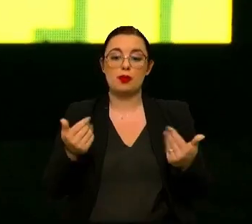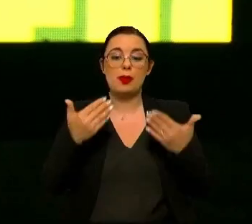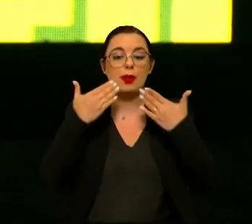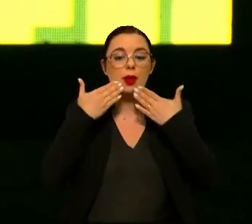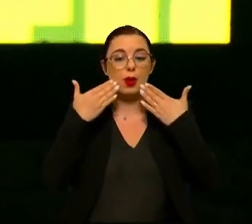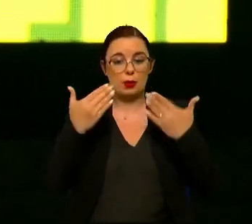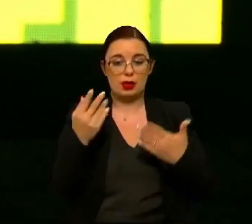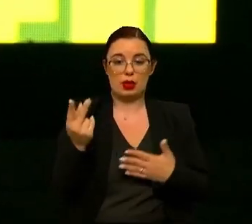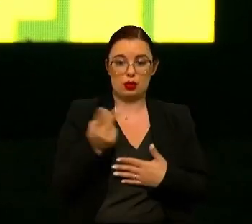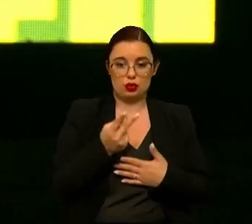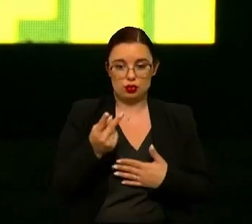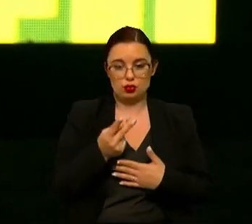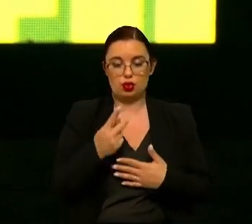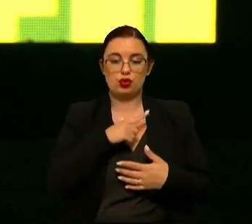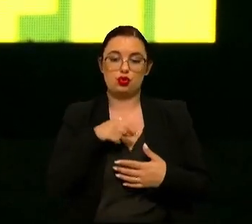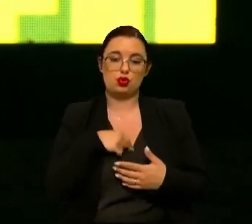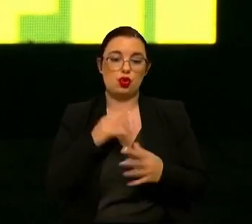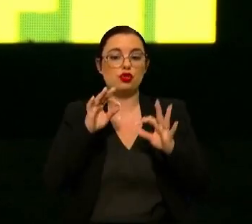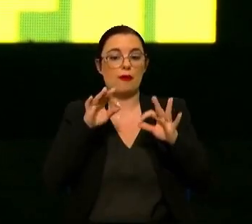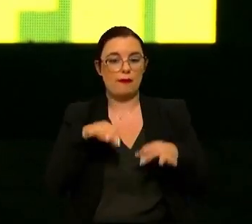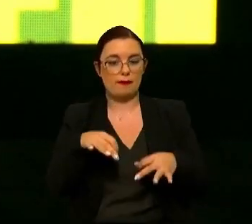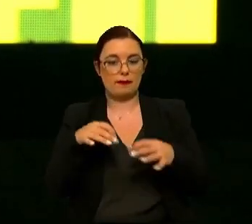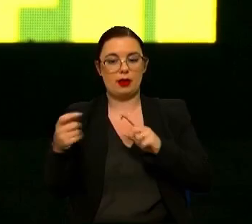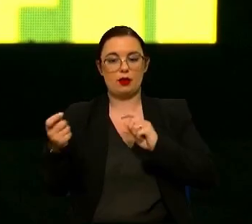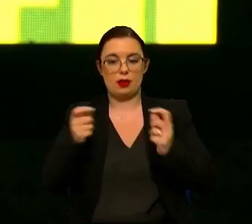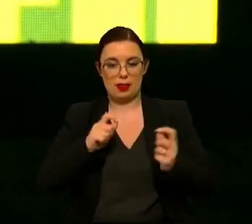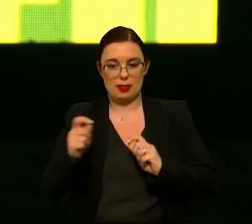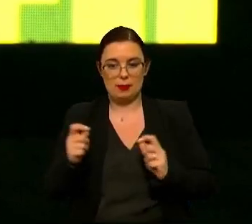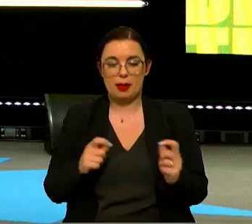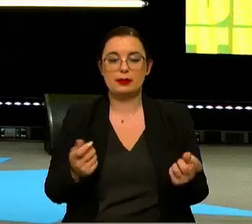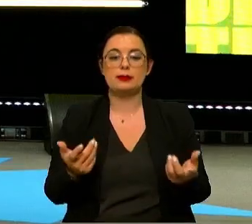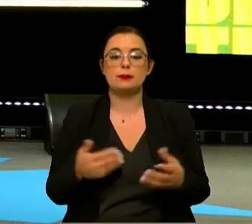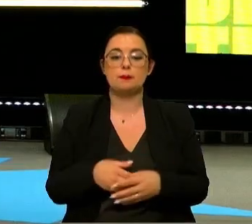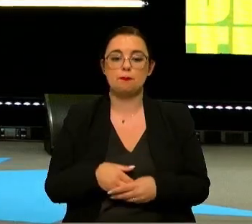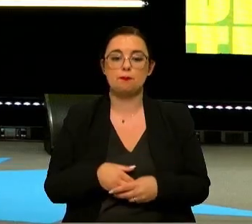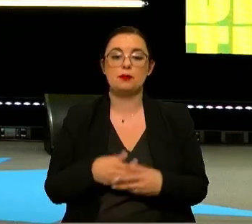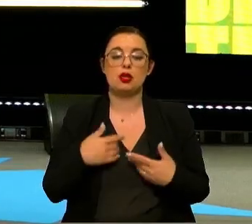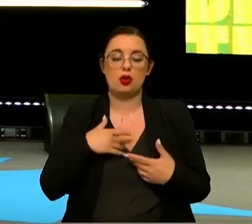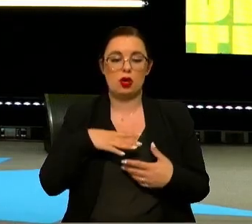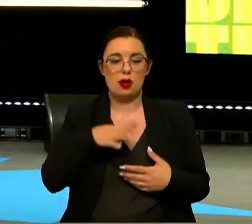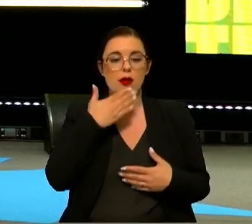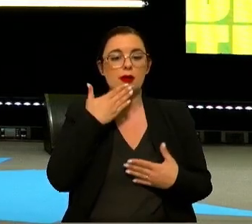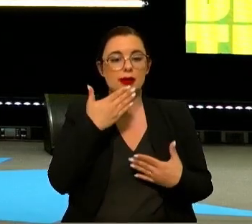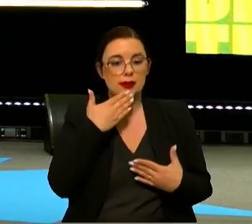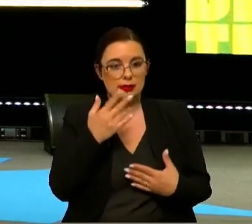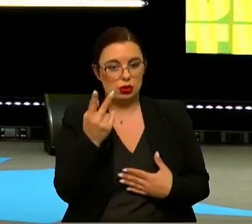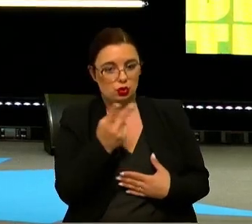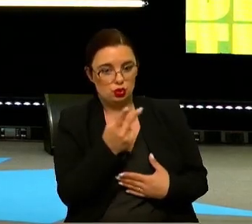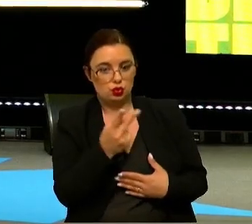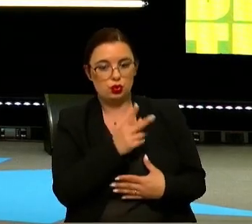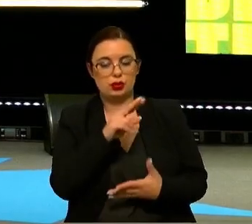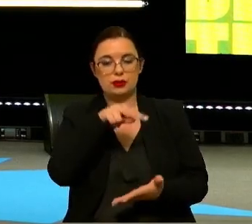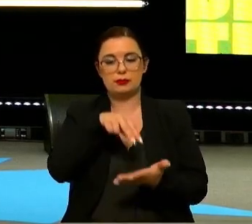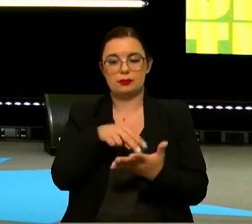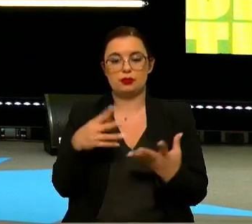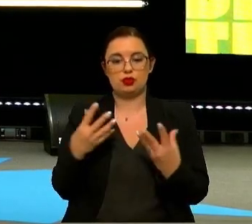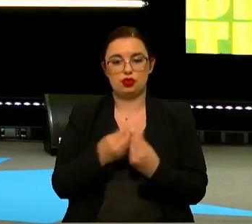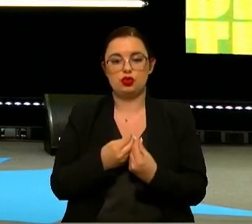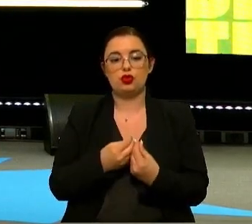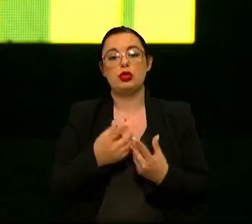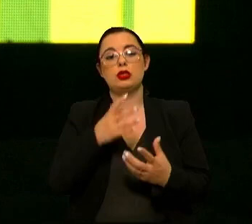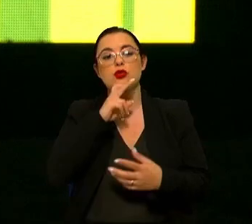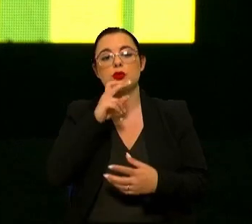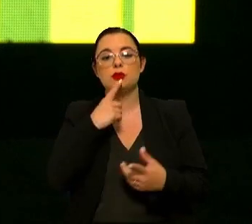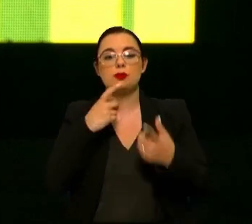obrigado concluímos assim este painel de debate quero agradecer aos nossos convidados por estarem connosco obrigado a nós a responderem